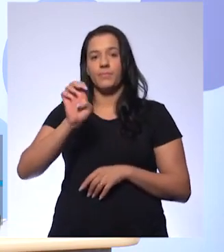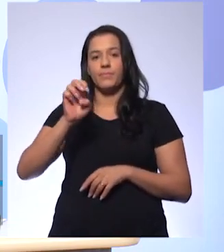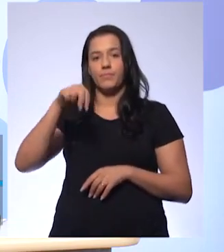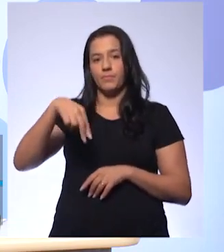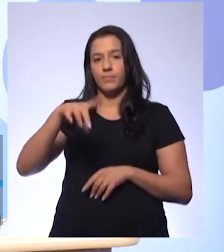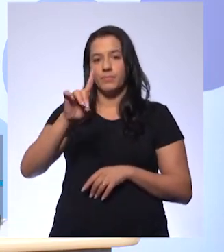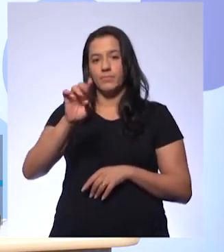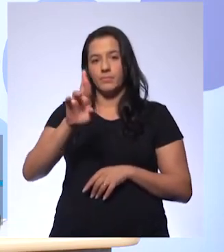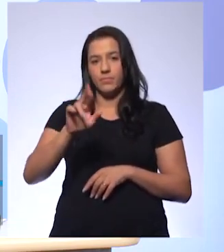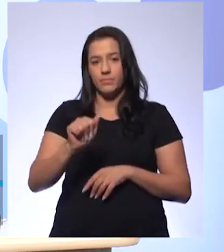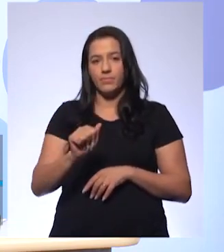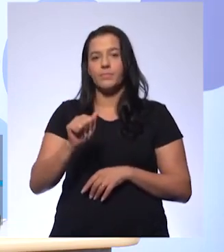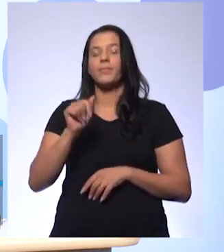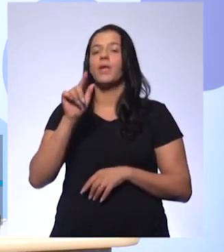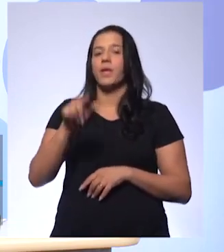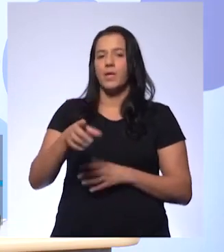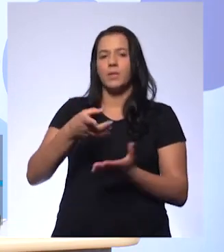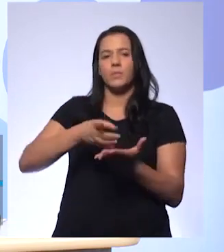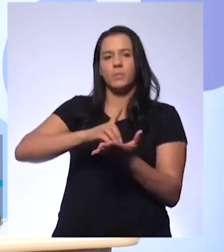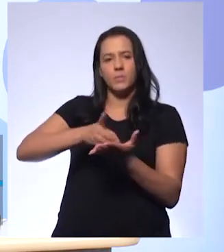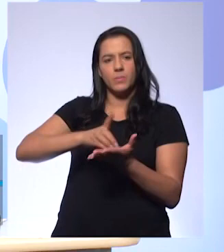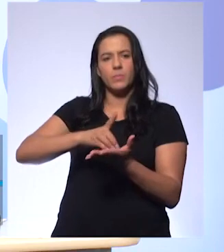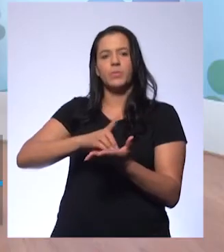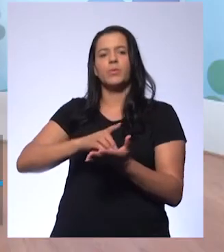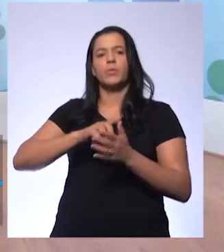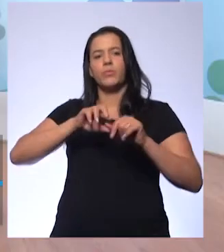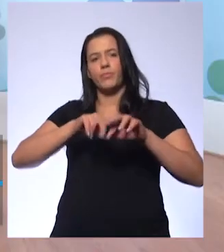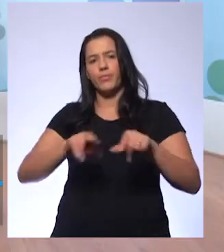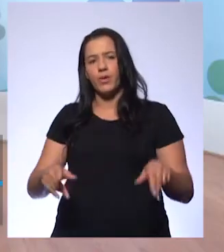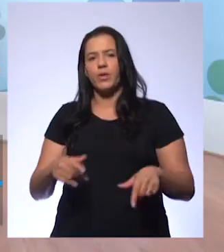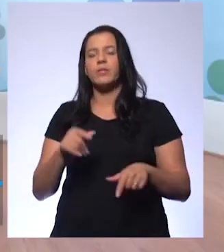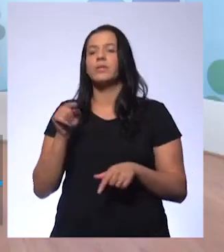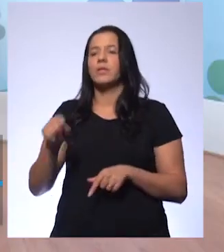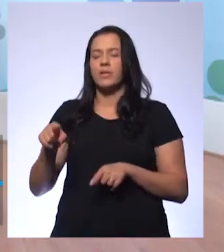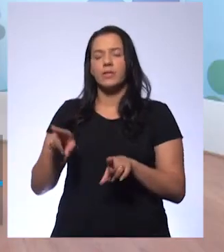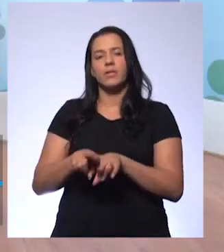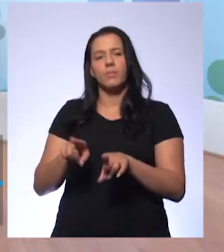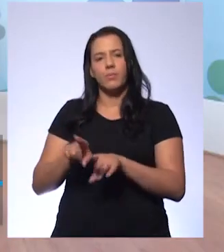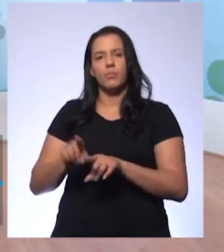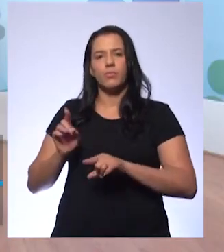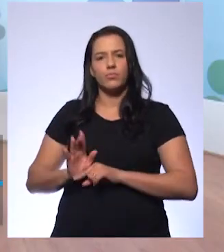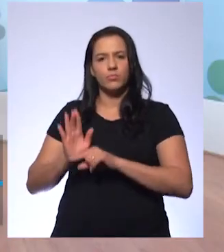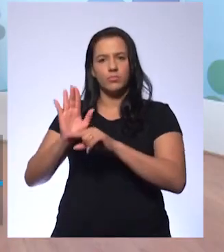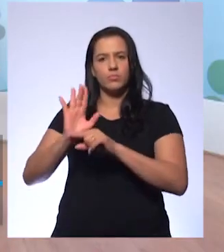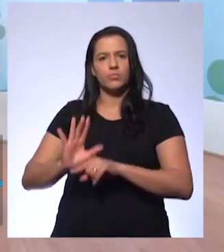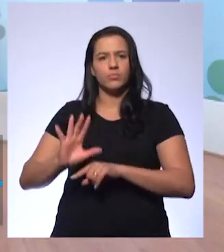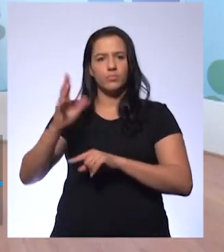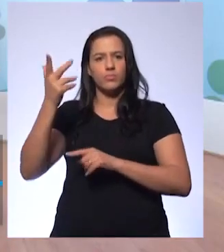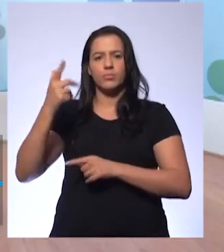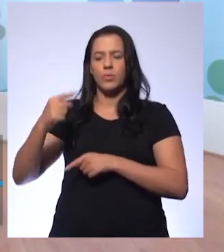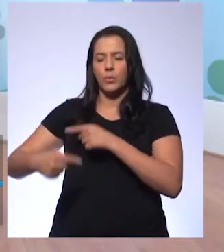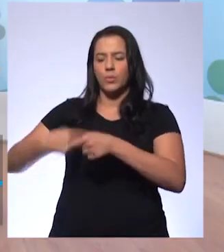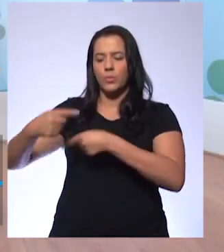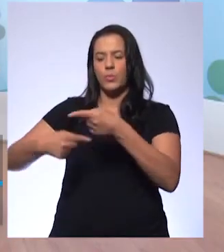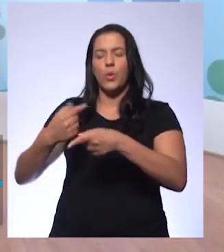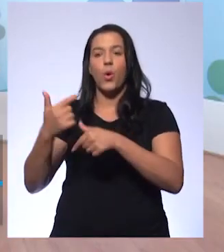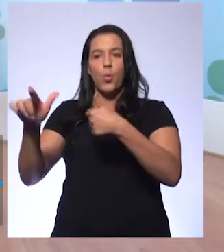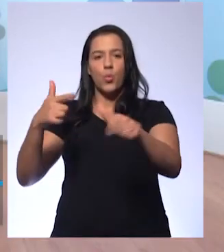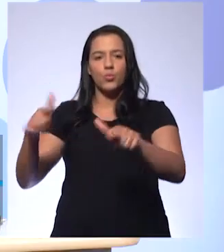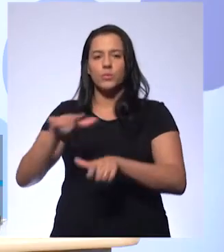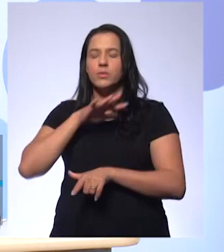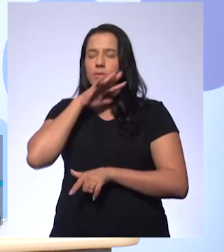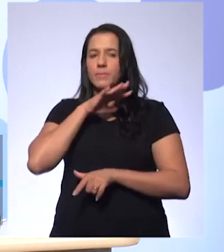Terra e que podem ter originado outros animais. Gostou dessa? Sim, perfeito. Essa aí. Maravilhoso. Essa a gente adorou, meu. Ó.